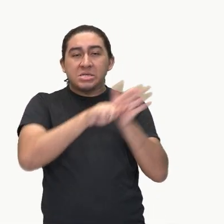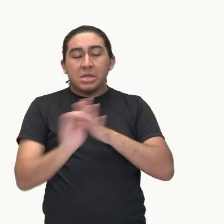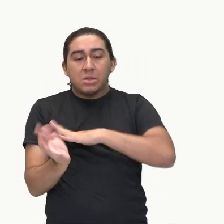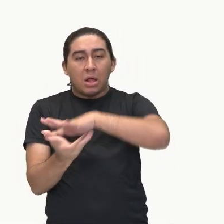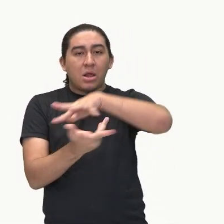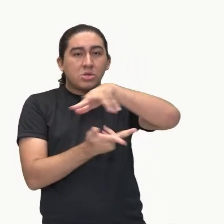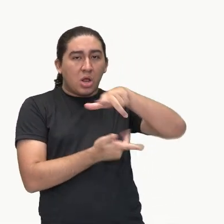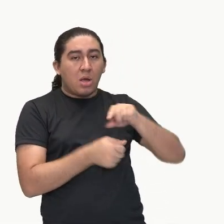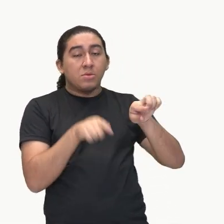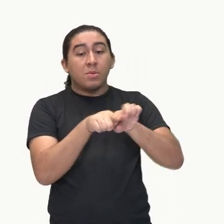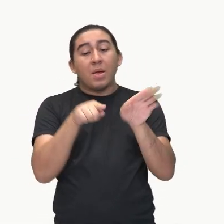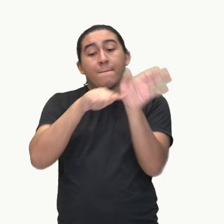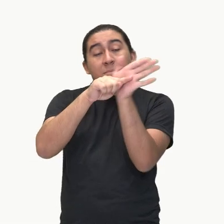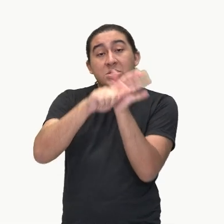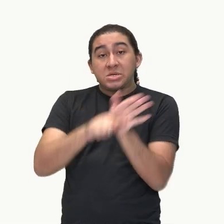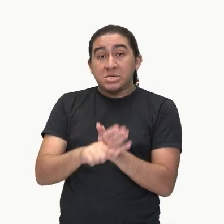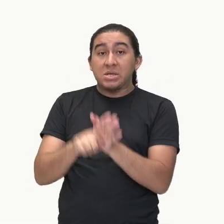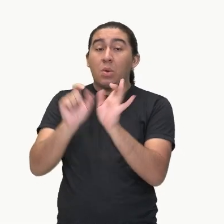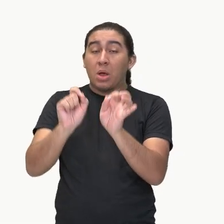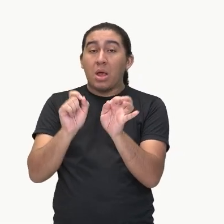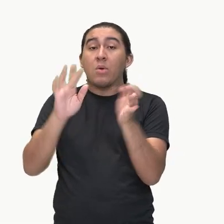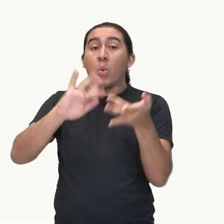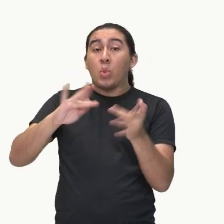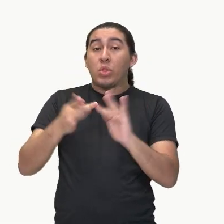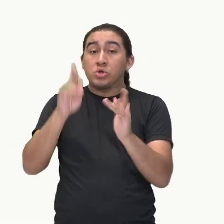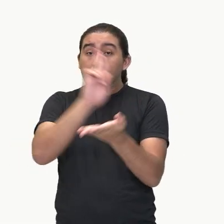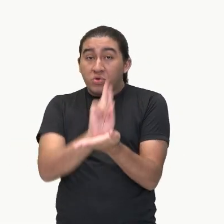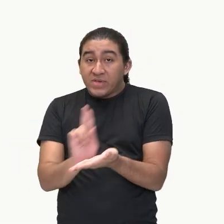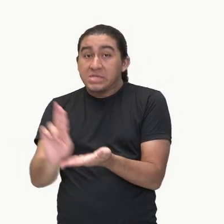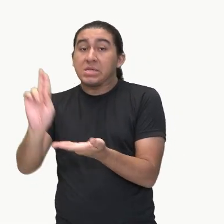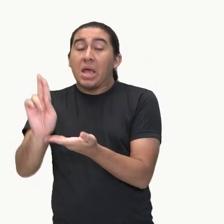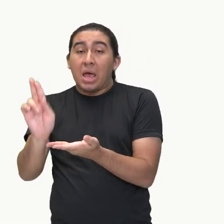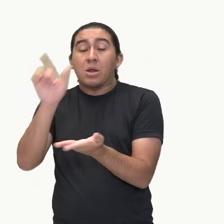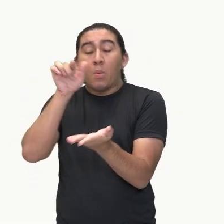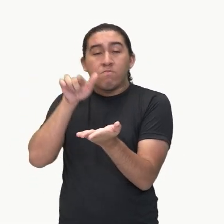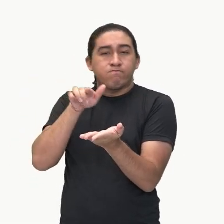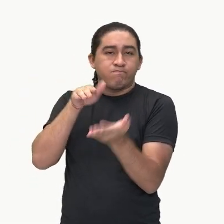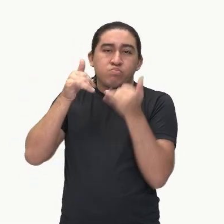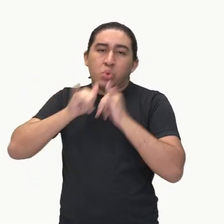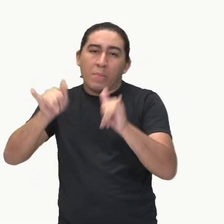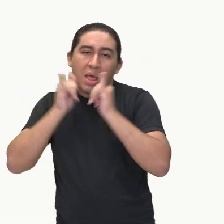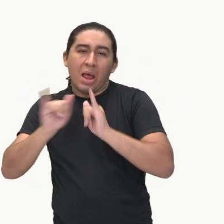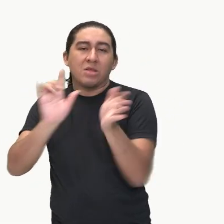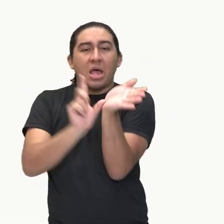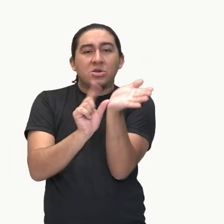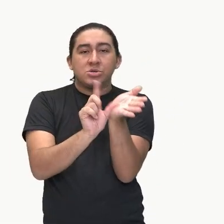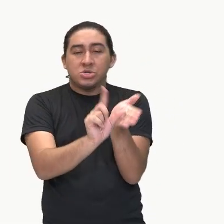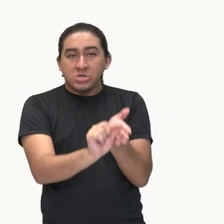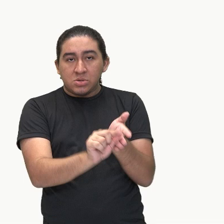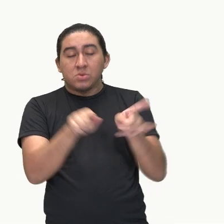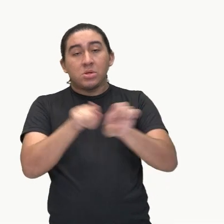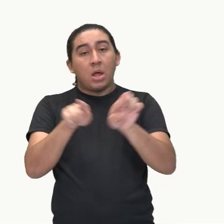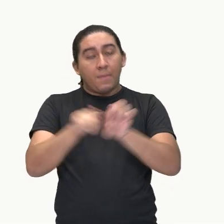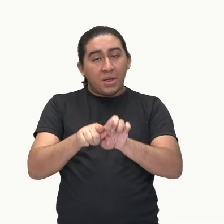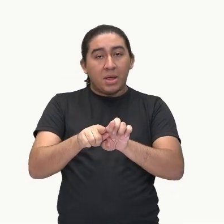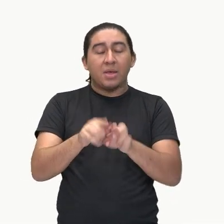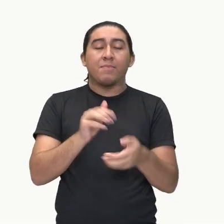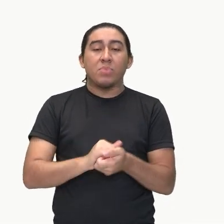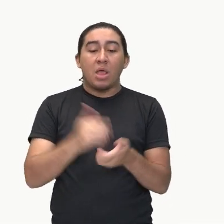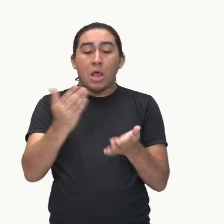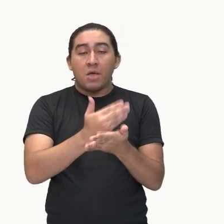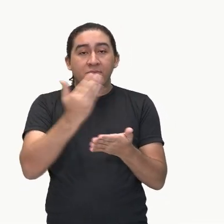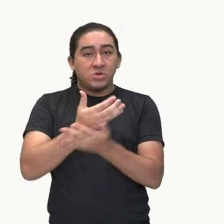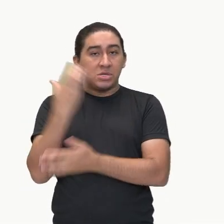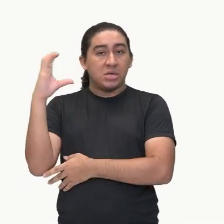pesquisas que são feitas em universidades, que são publicadas em artigos, revistas científicas, fatos